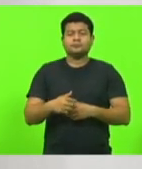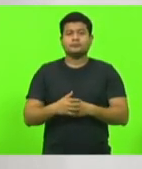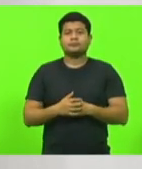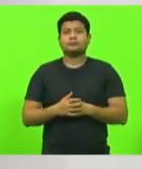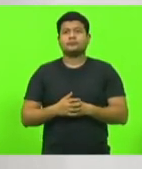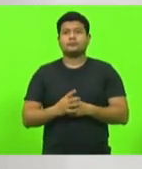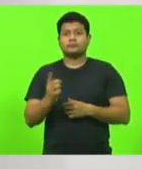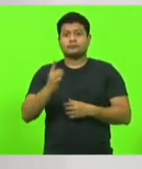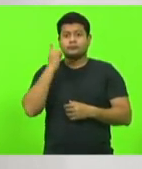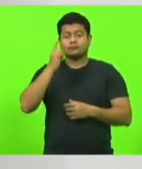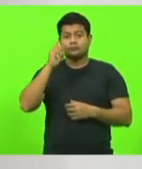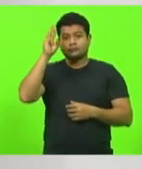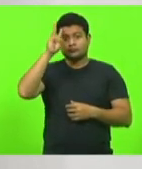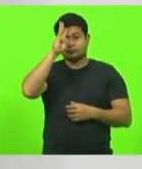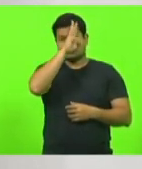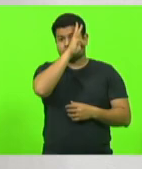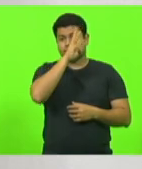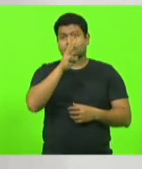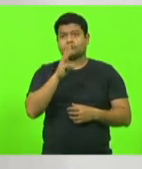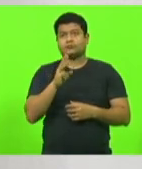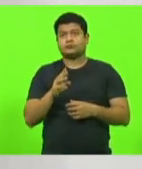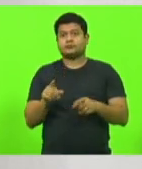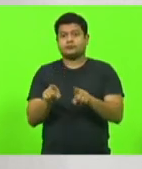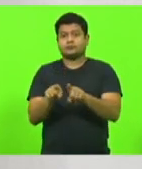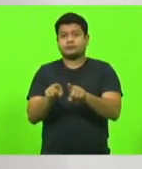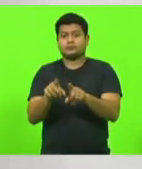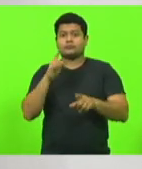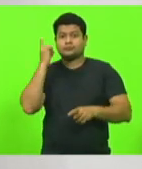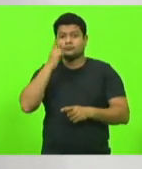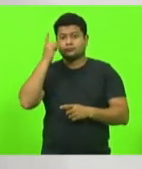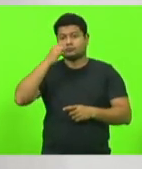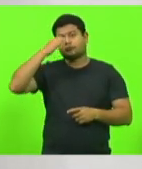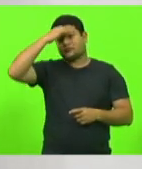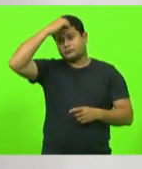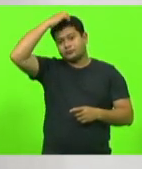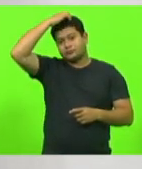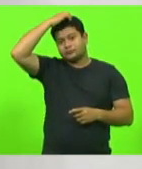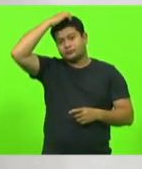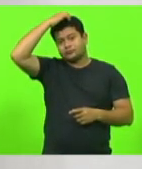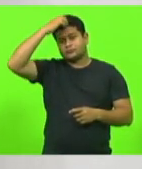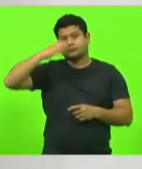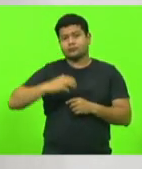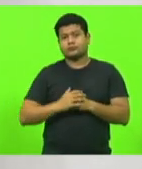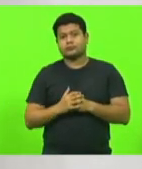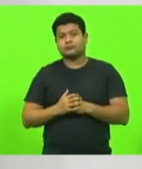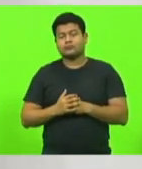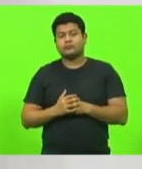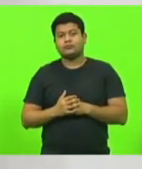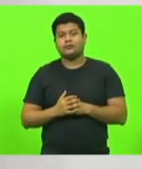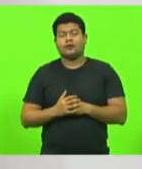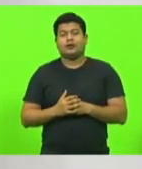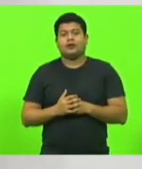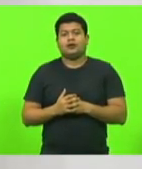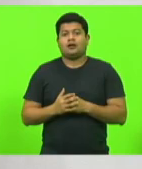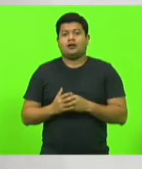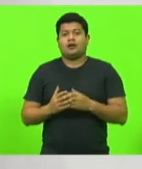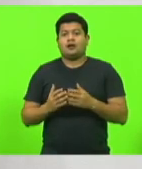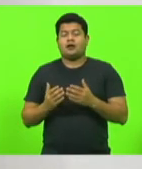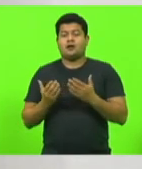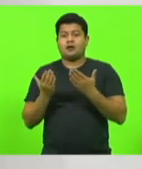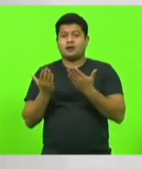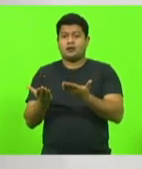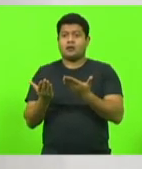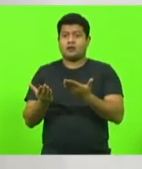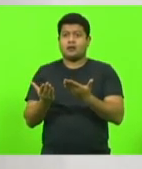o deputado Volney Weber e o deputado Moacir Sopelsa, que, por uma questão de regimento, sendo o deputado mais antigo,